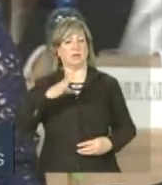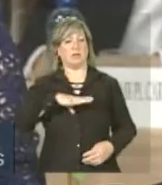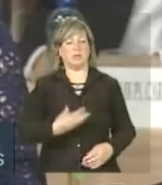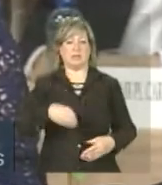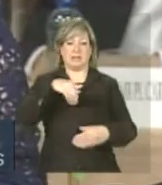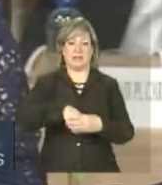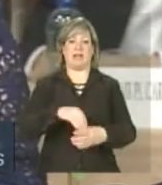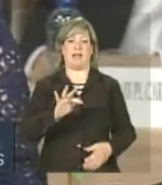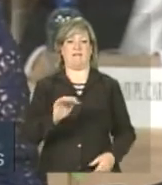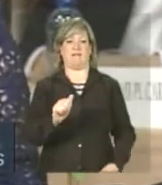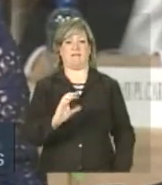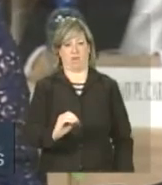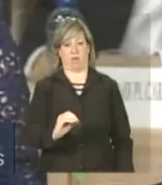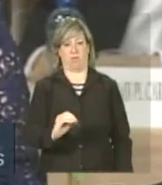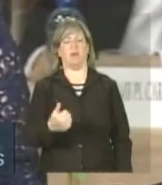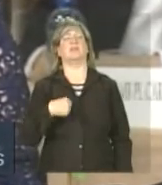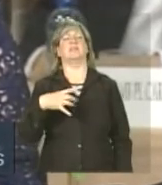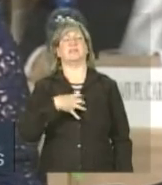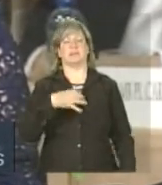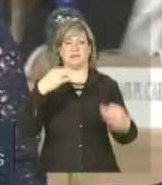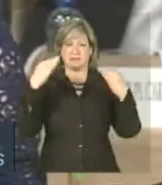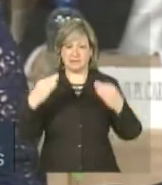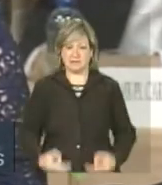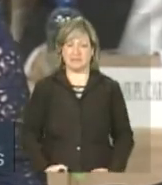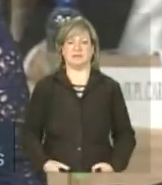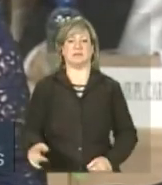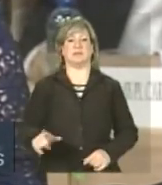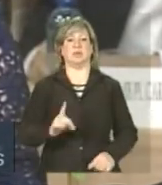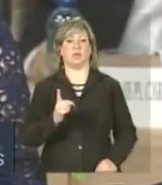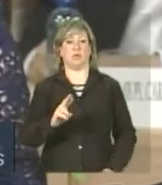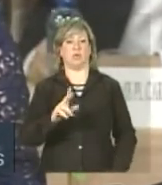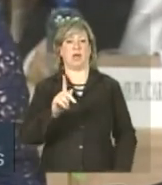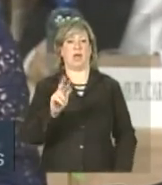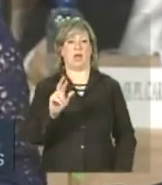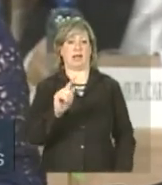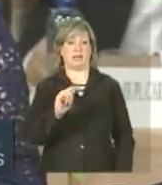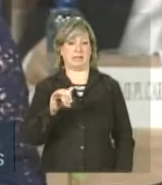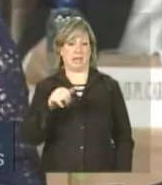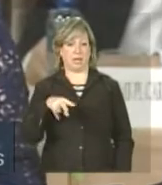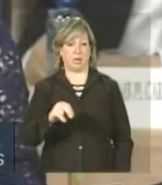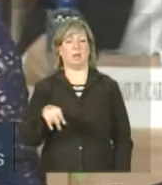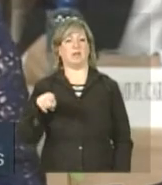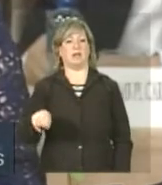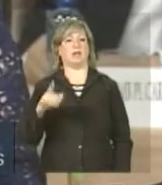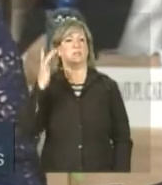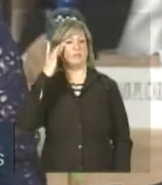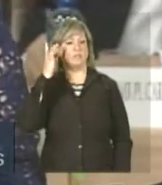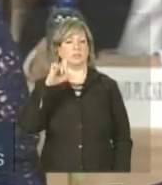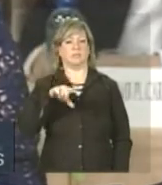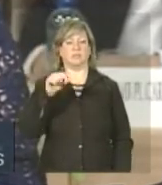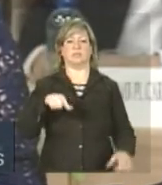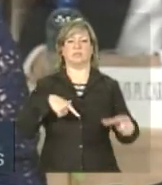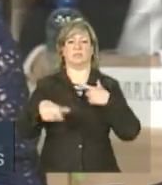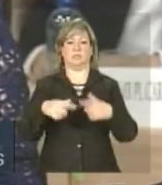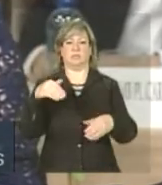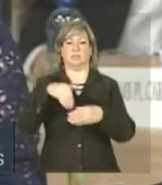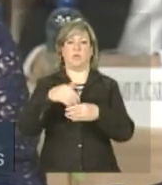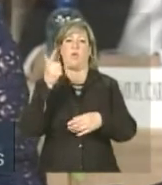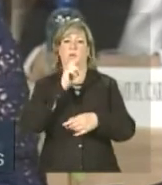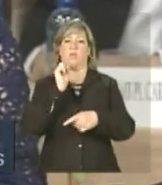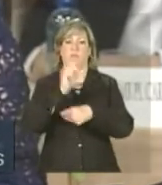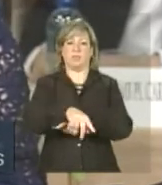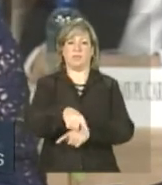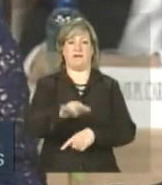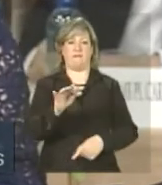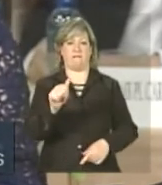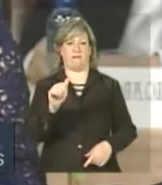FAO. Tenho convicção de que a gestão do doutor Graziano, cuja eleição recebeu decisivo apoio